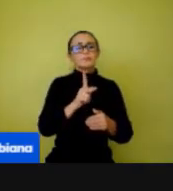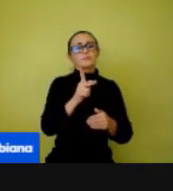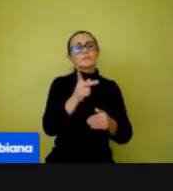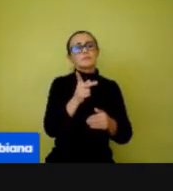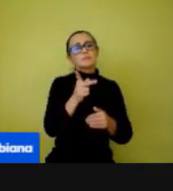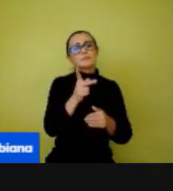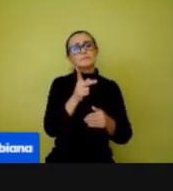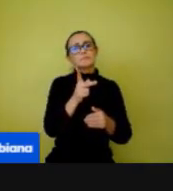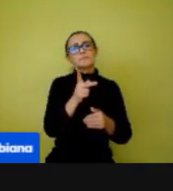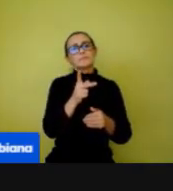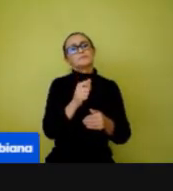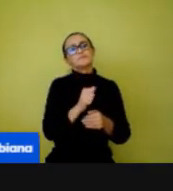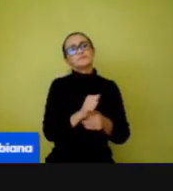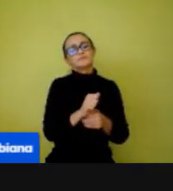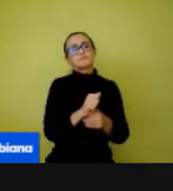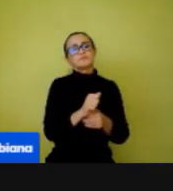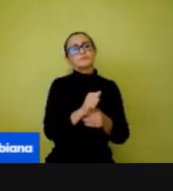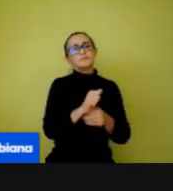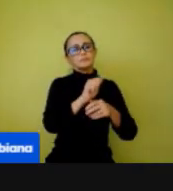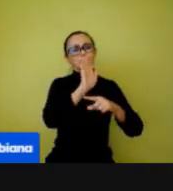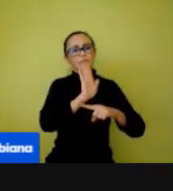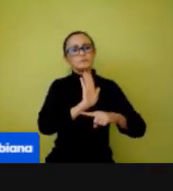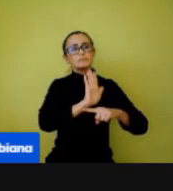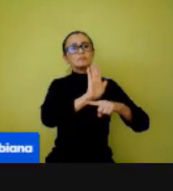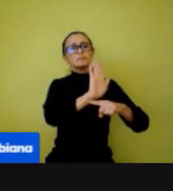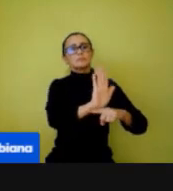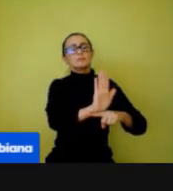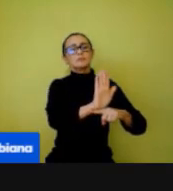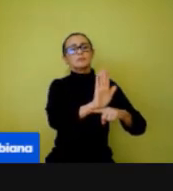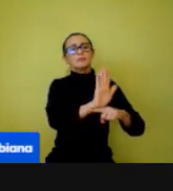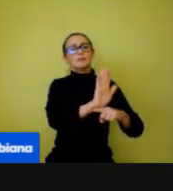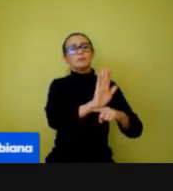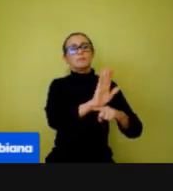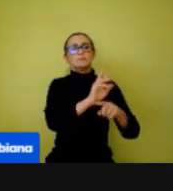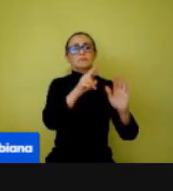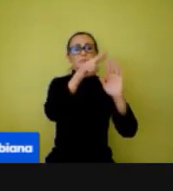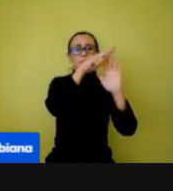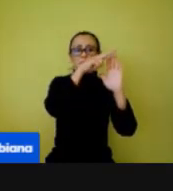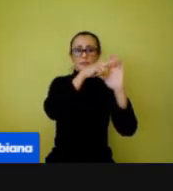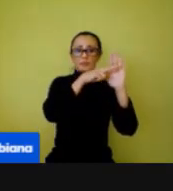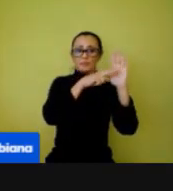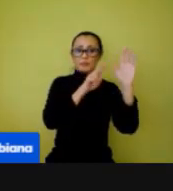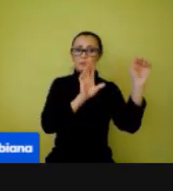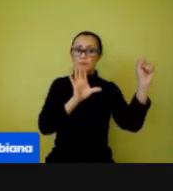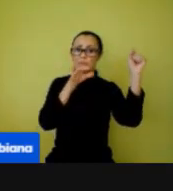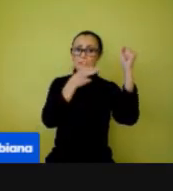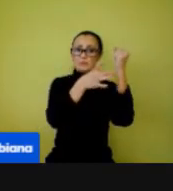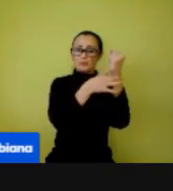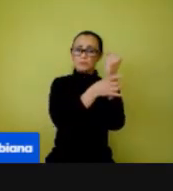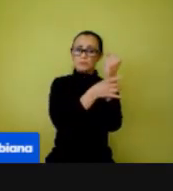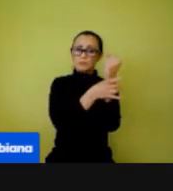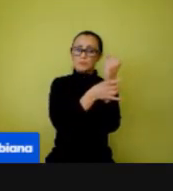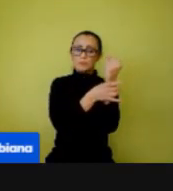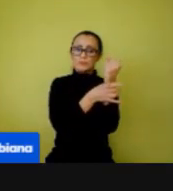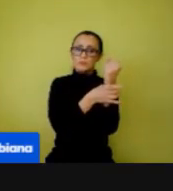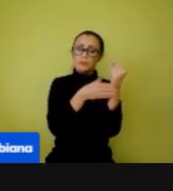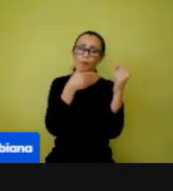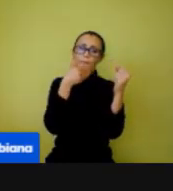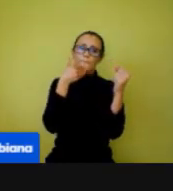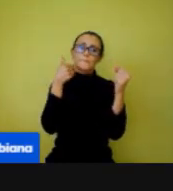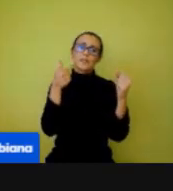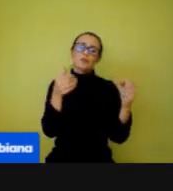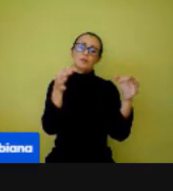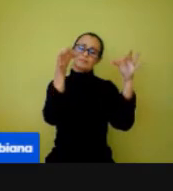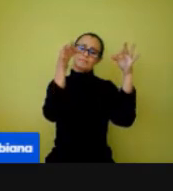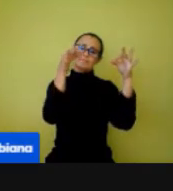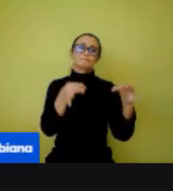contribuindo, para que mantenha o aspecto de biossegurança o mais correto possível, para evitar a